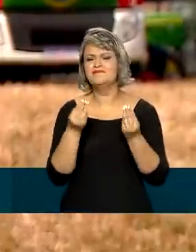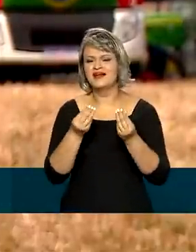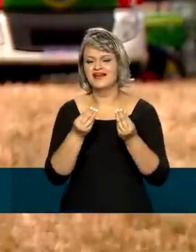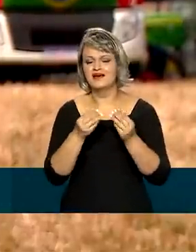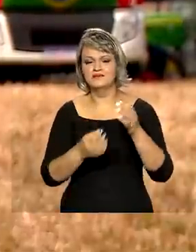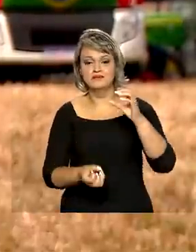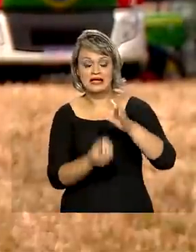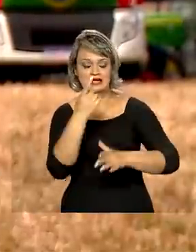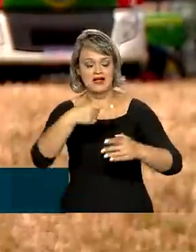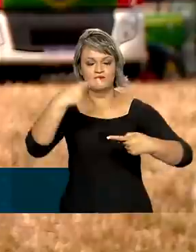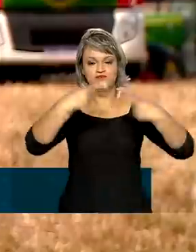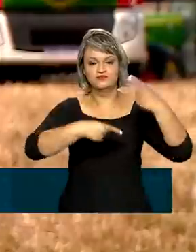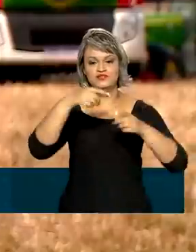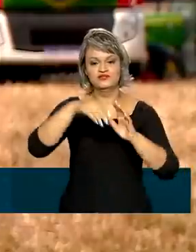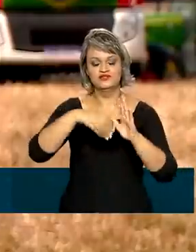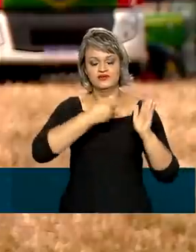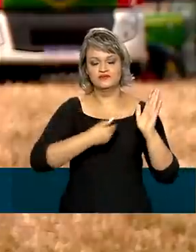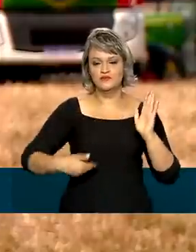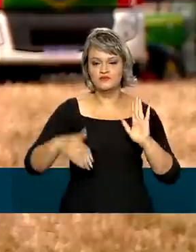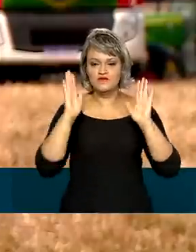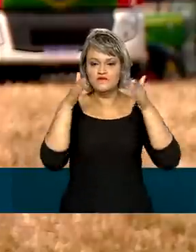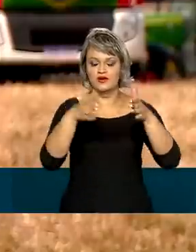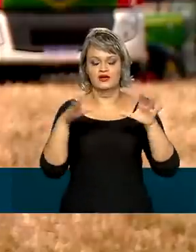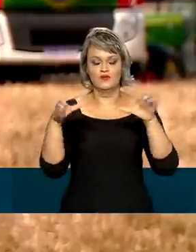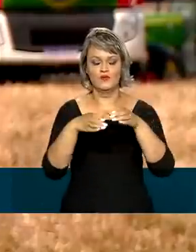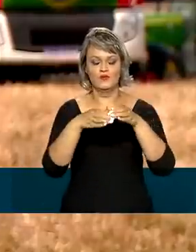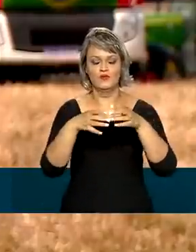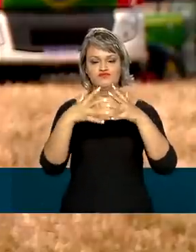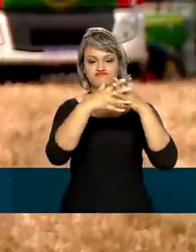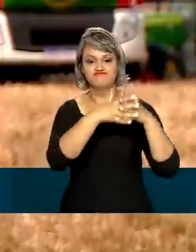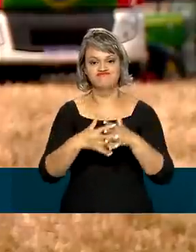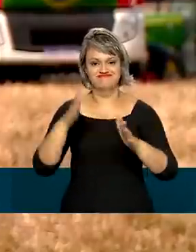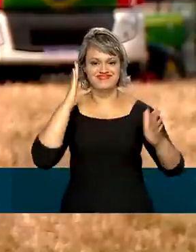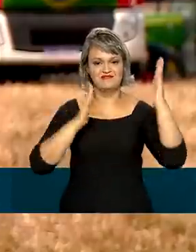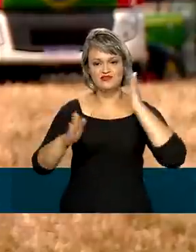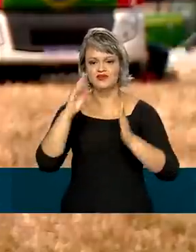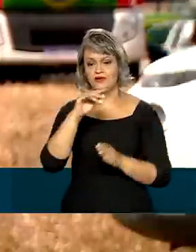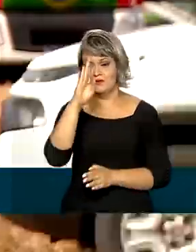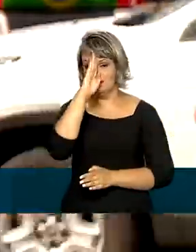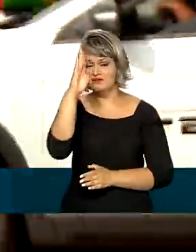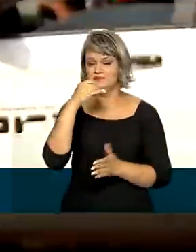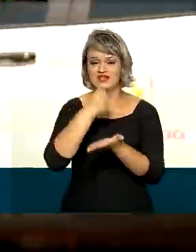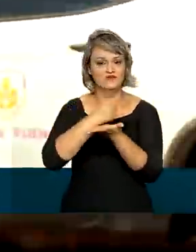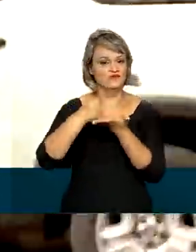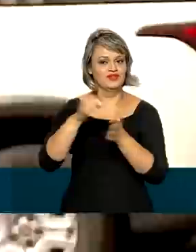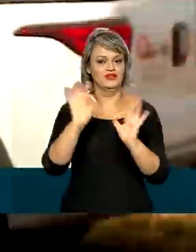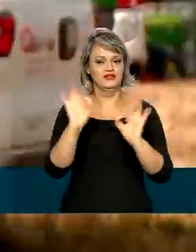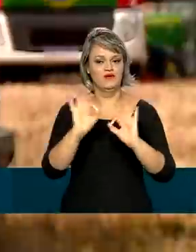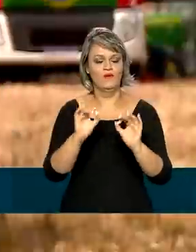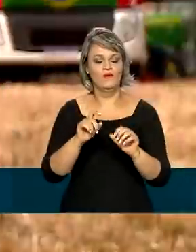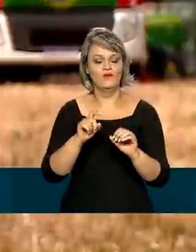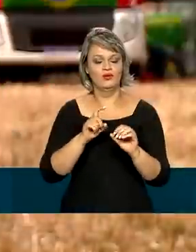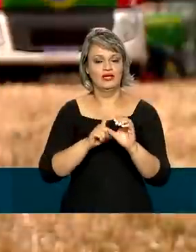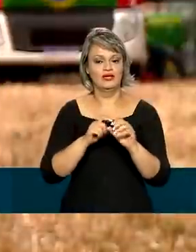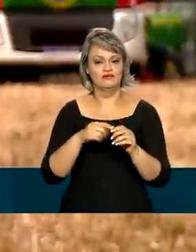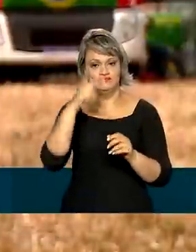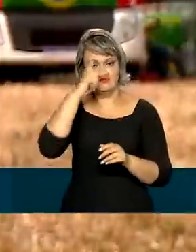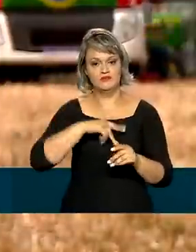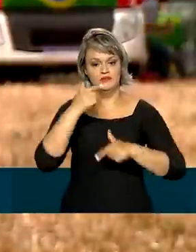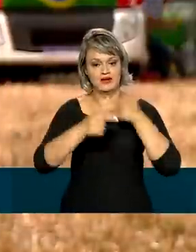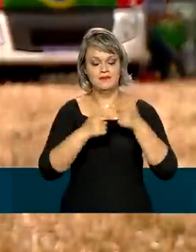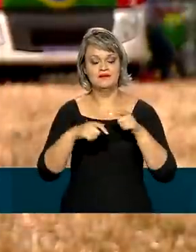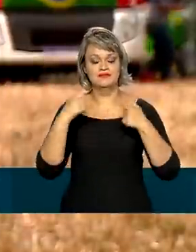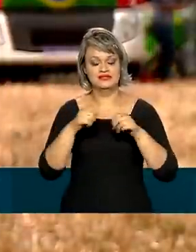especificamente para os caminhoneiros, principalmente os autônomos, que precisam de ajuda para organizar os negócios.